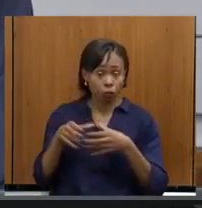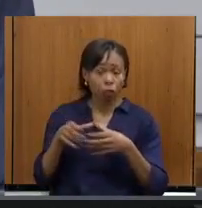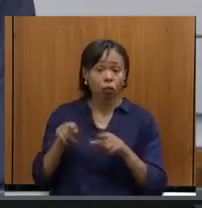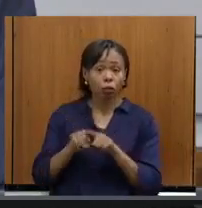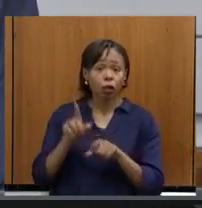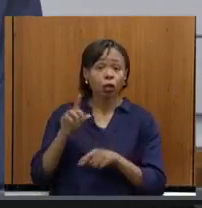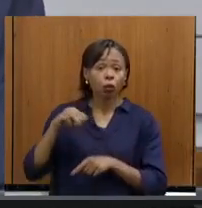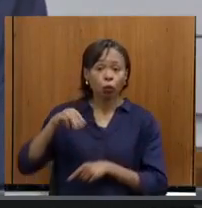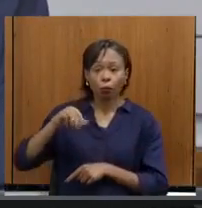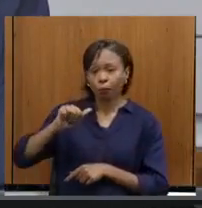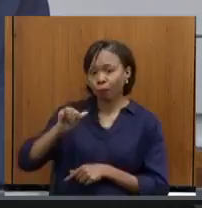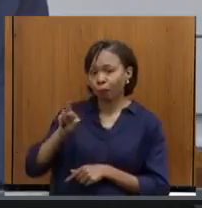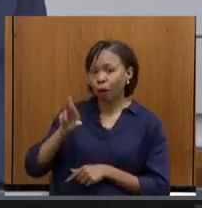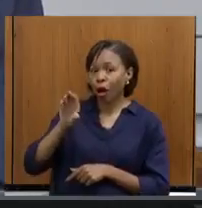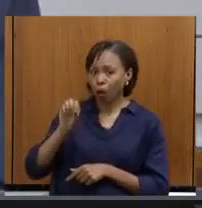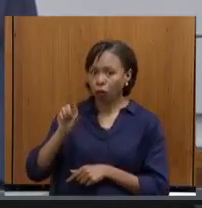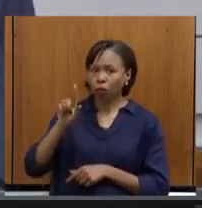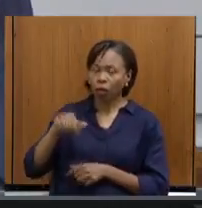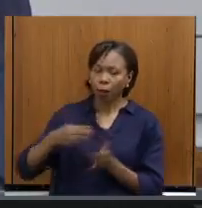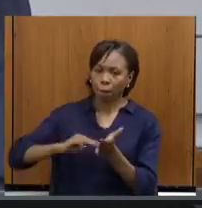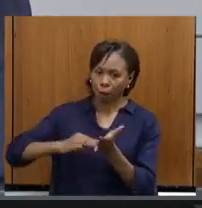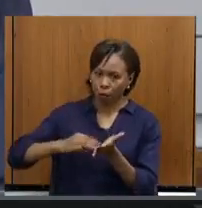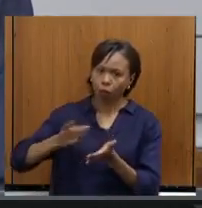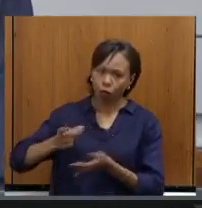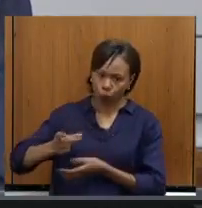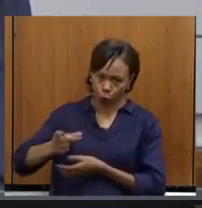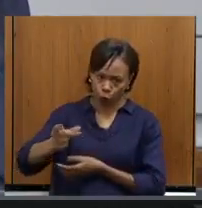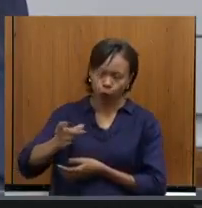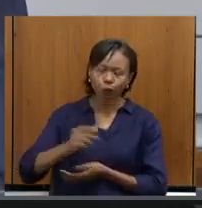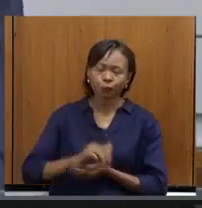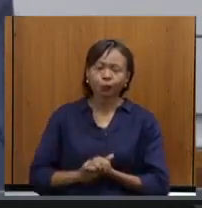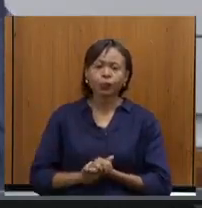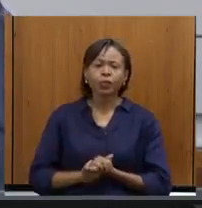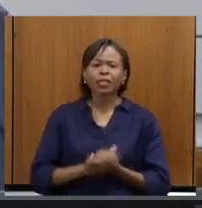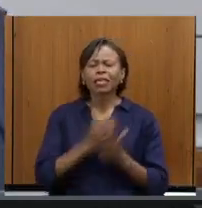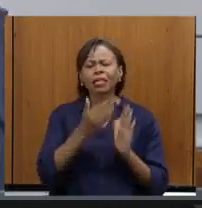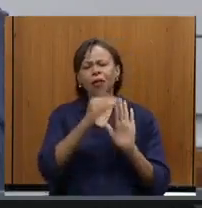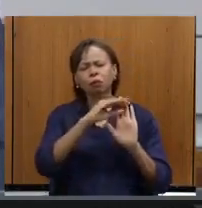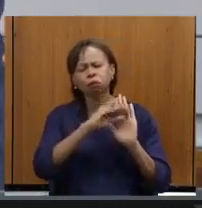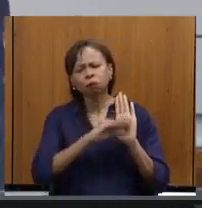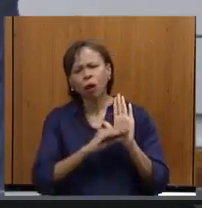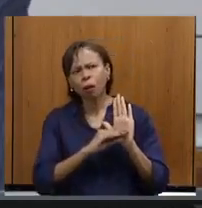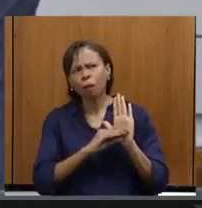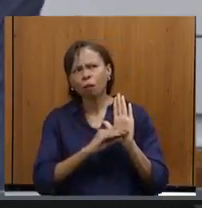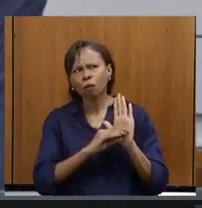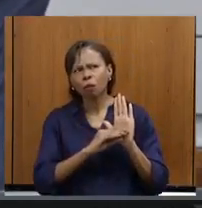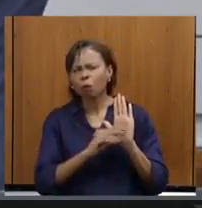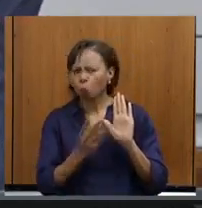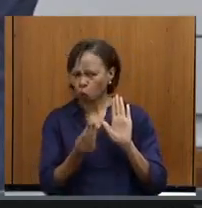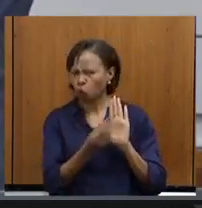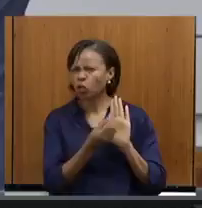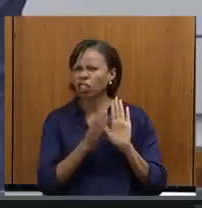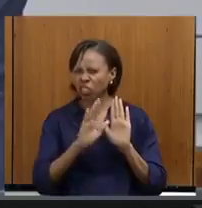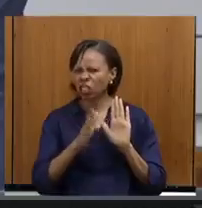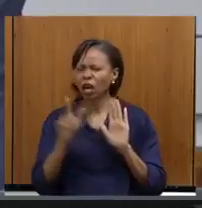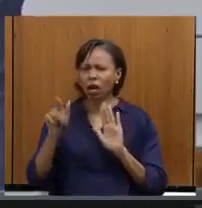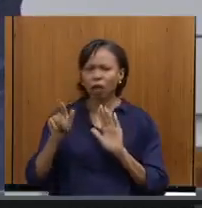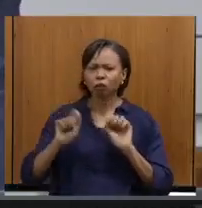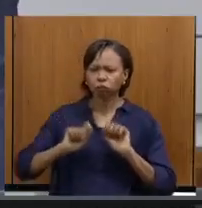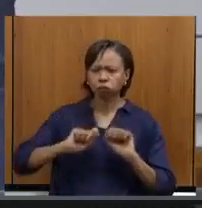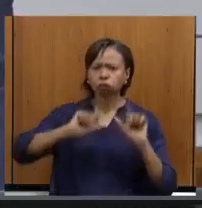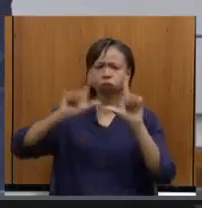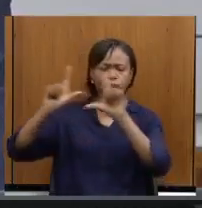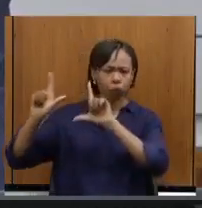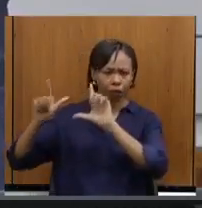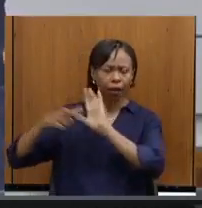deputado Mauro Tramonte como membro efetivo, e muitas delas, já na apresentação do senhor,